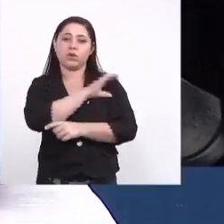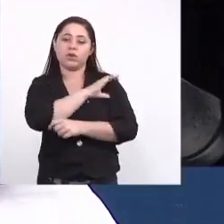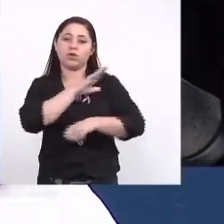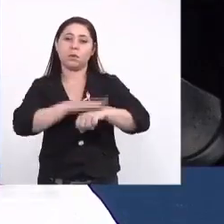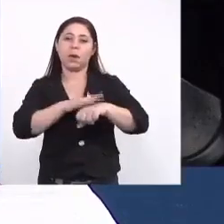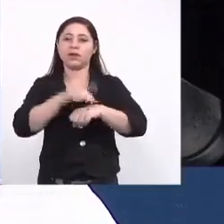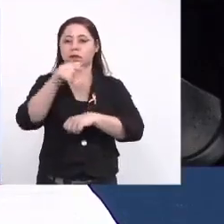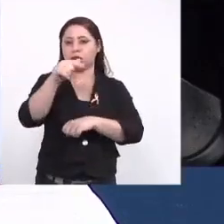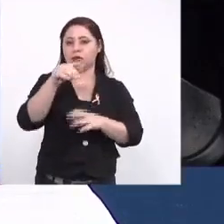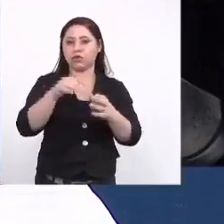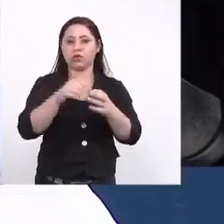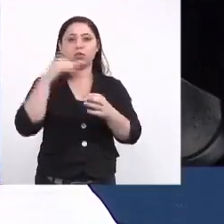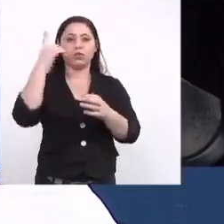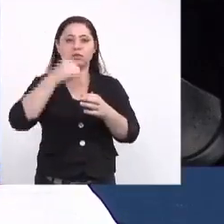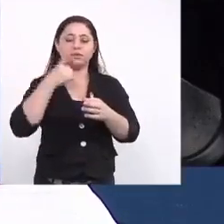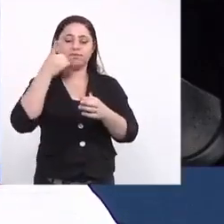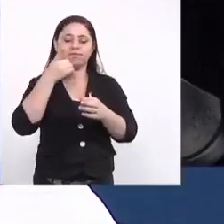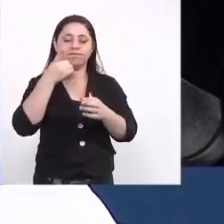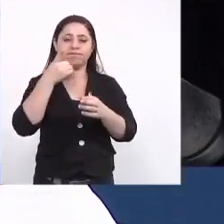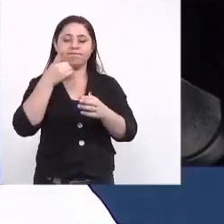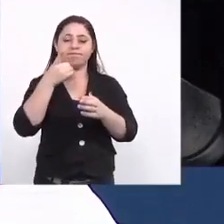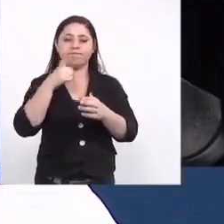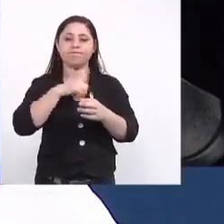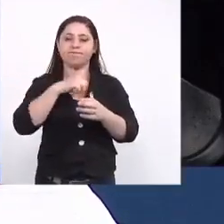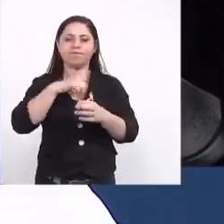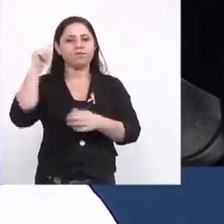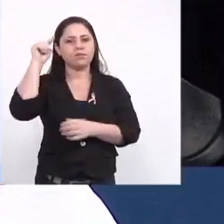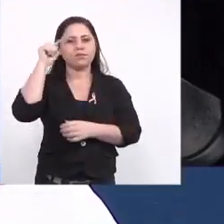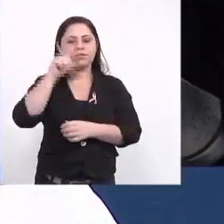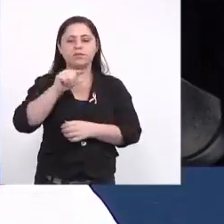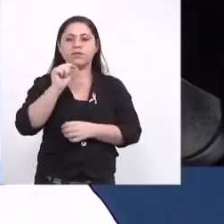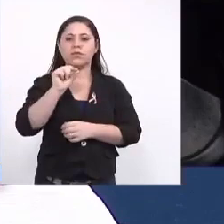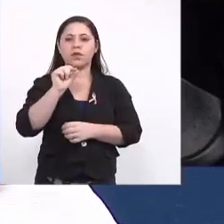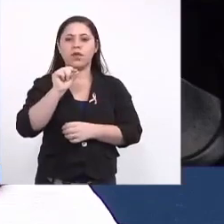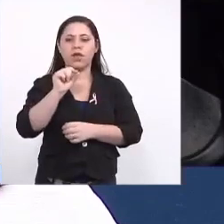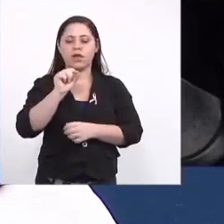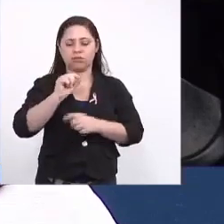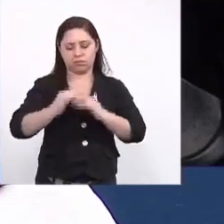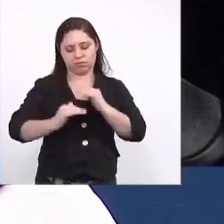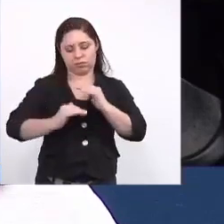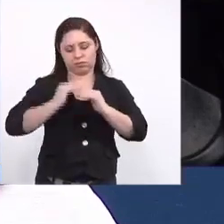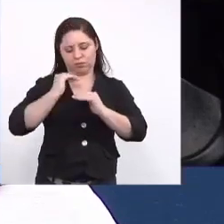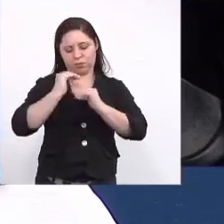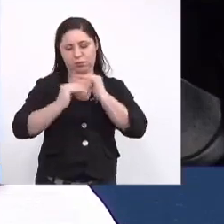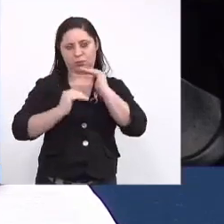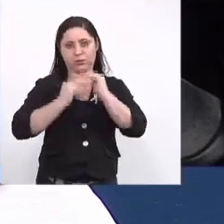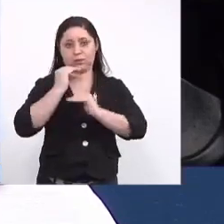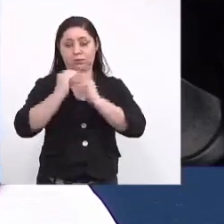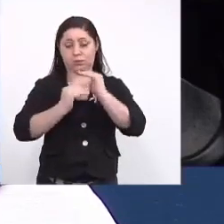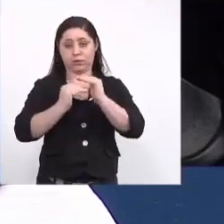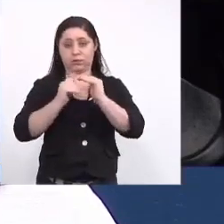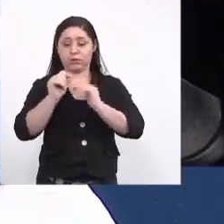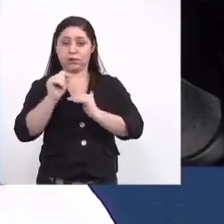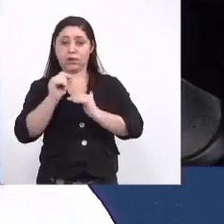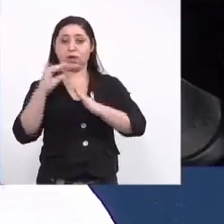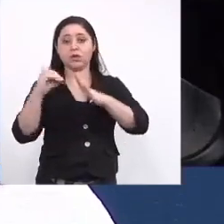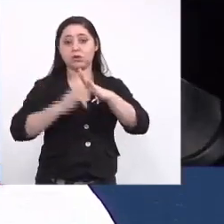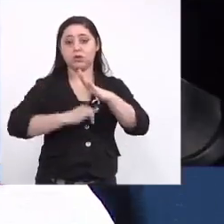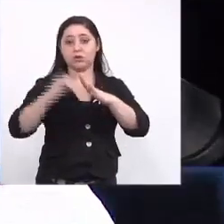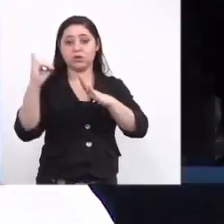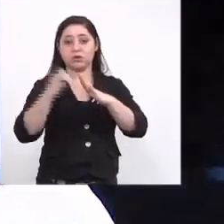sete frentes parlamentares, nós temos conseguido muitos avanços, onde as